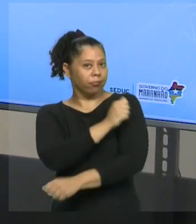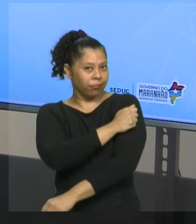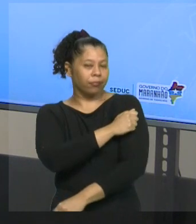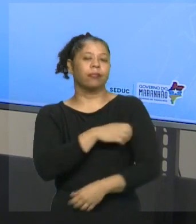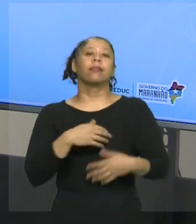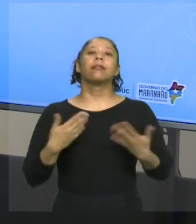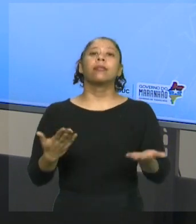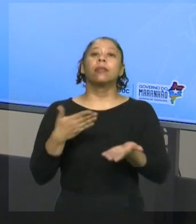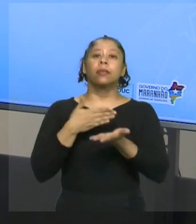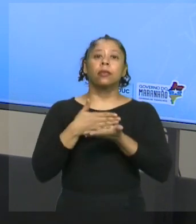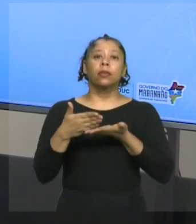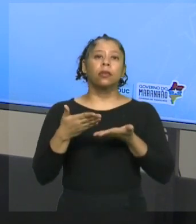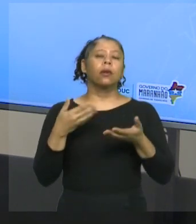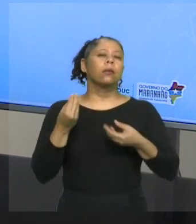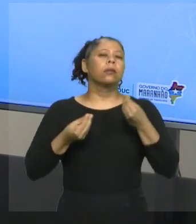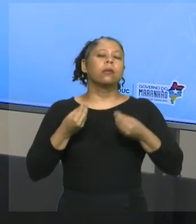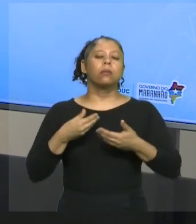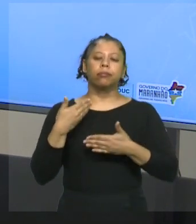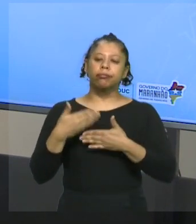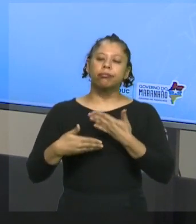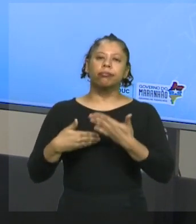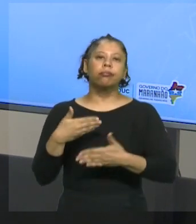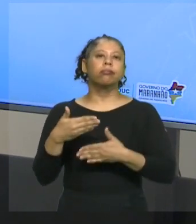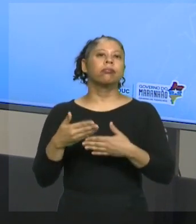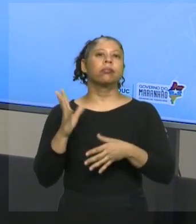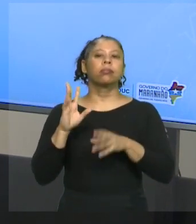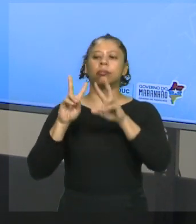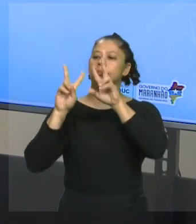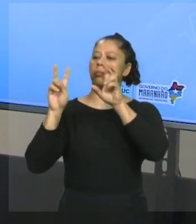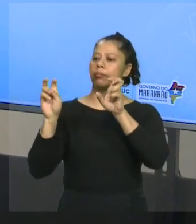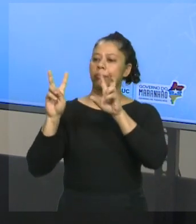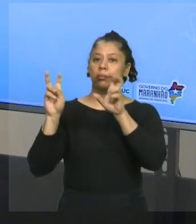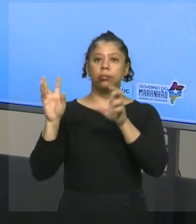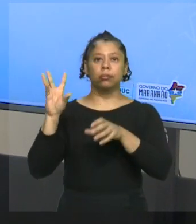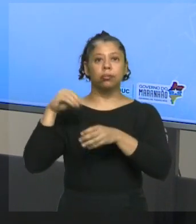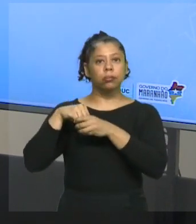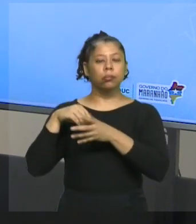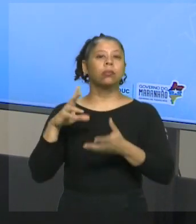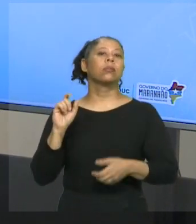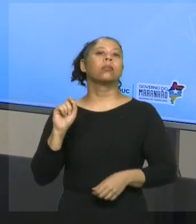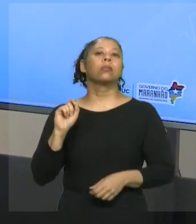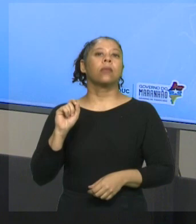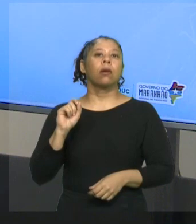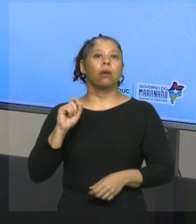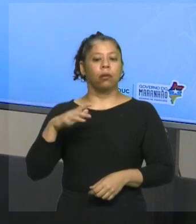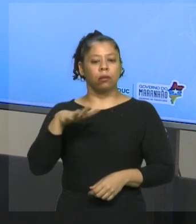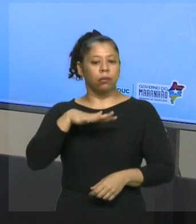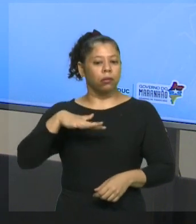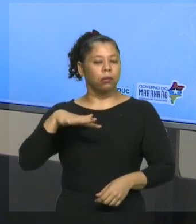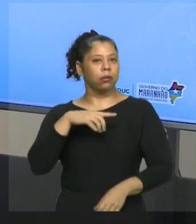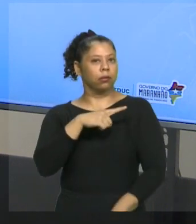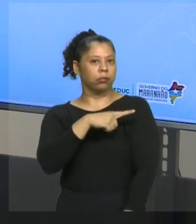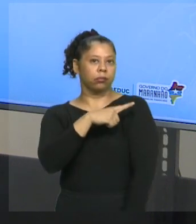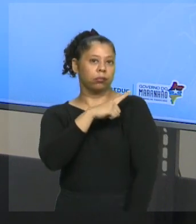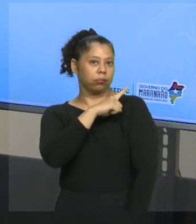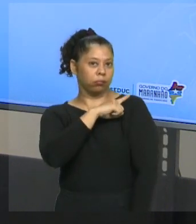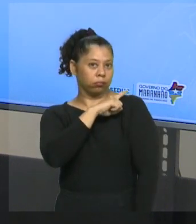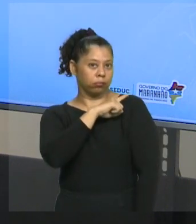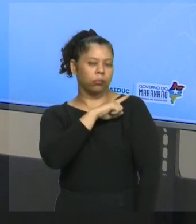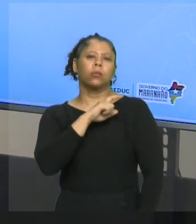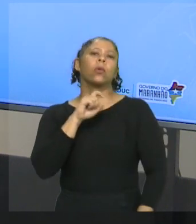começando essa caminhada dentro dos conteúdos do primeiro ano do ensino médio, que vai falar sobre funções,